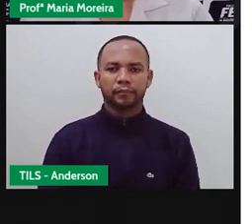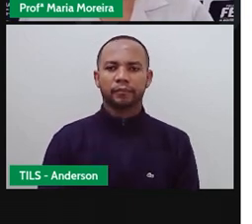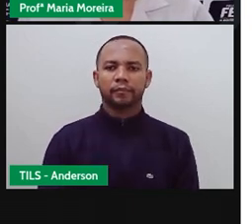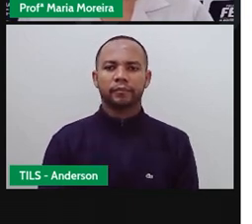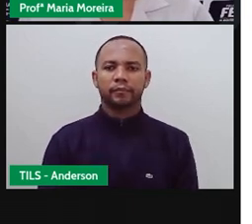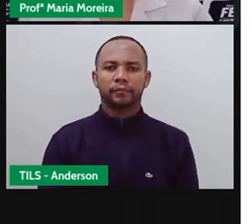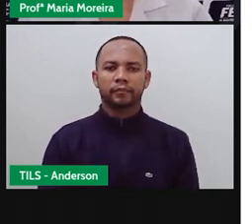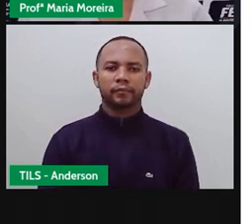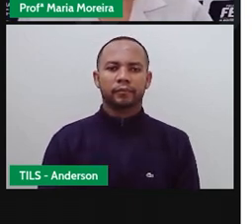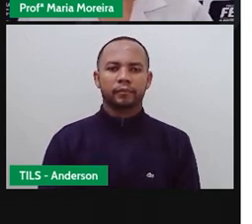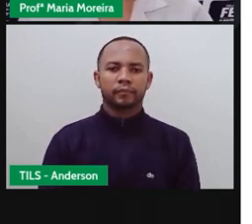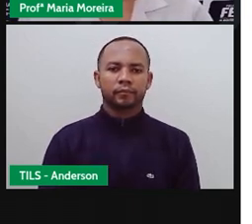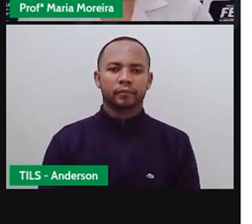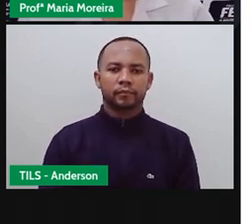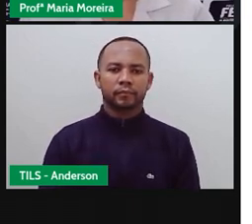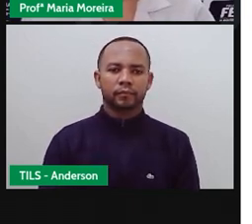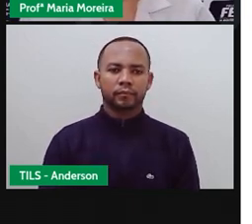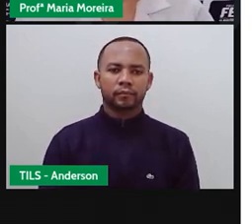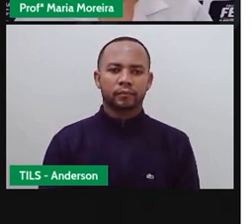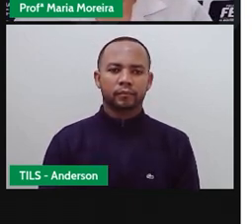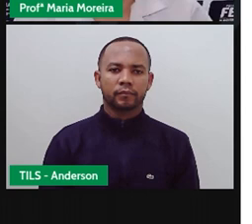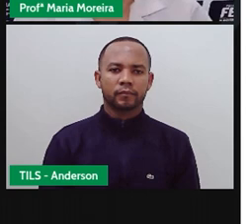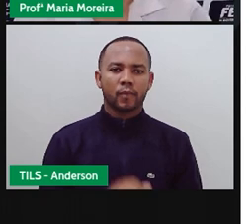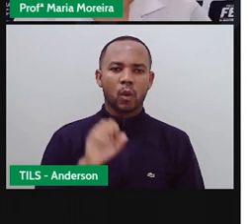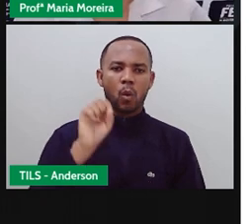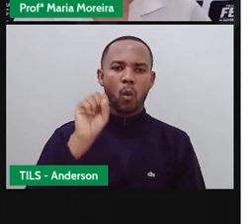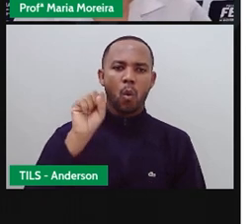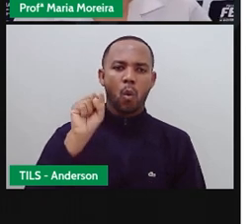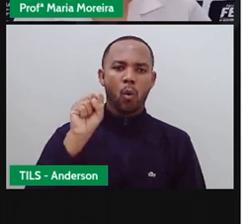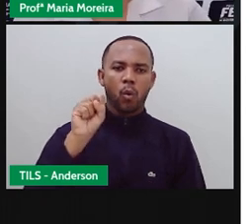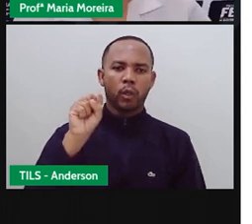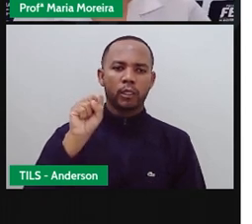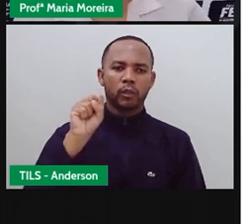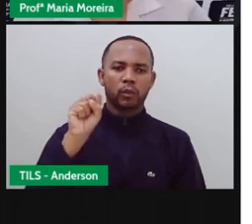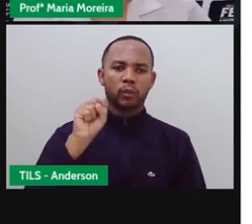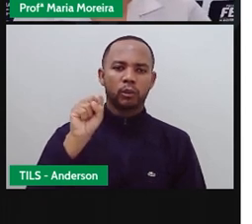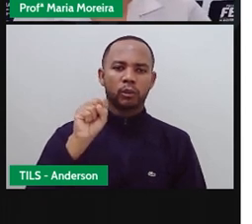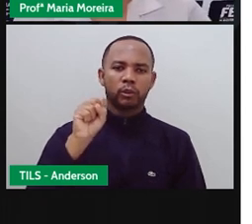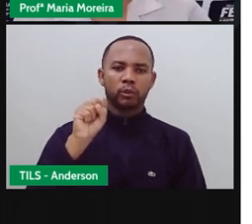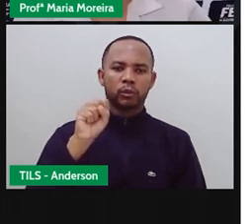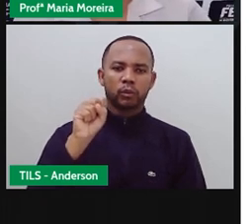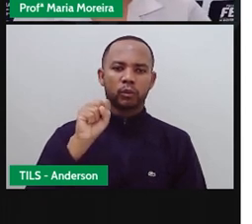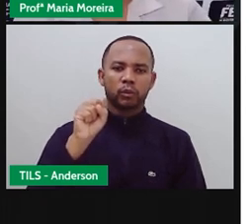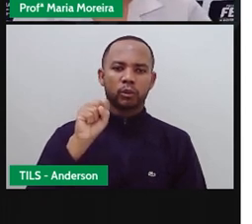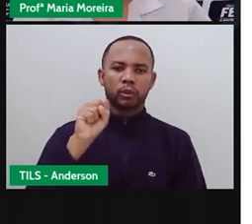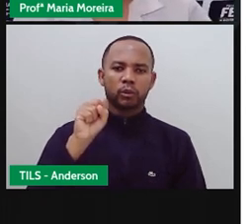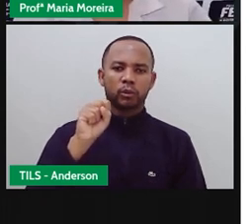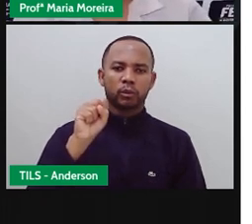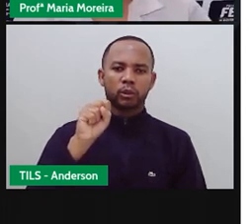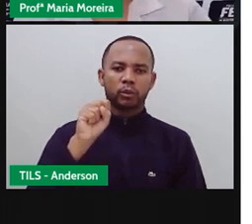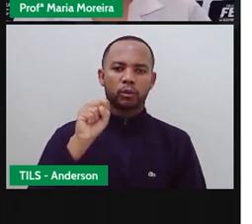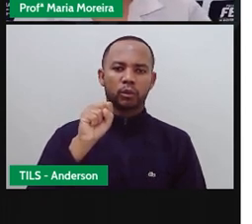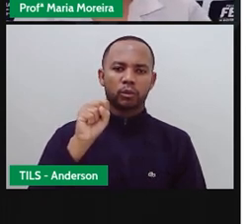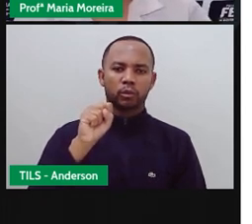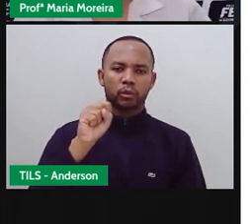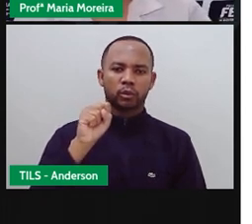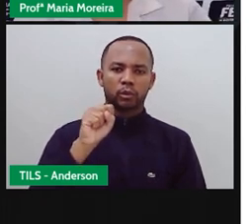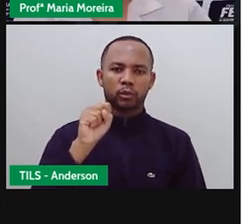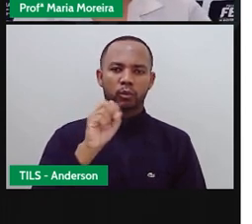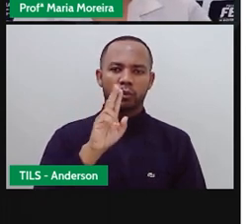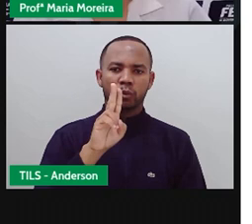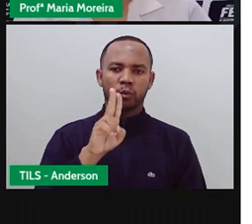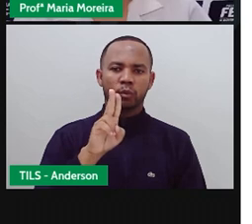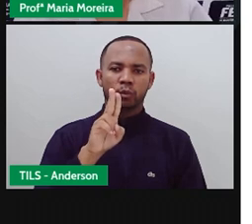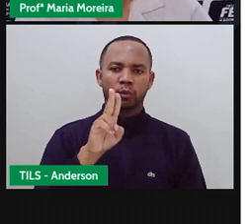é isso? Então vamos pensar aqui 8Q aqui A gente vai botar Onde aqui nesse quadrinho? Se 8 é a unidade Eu